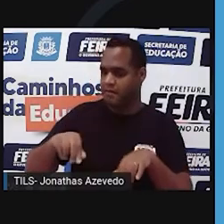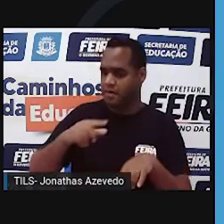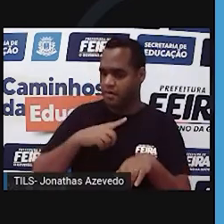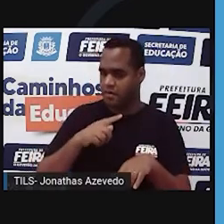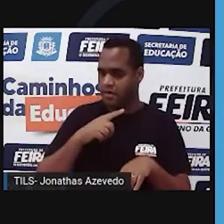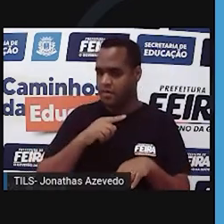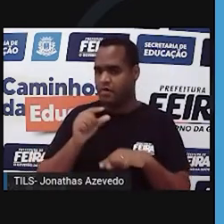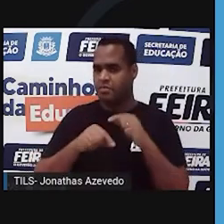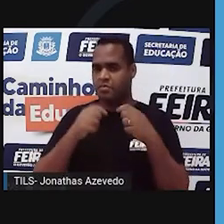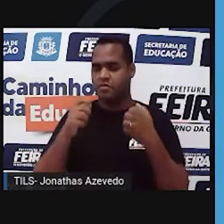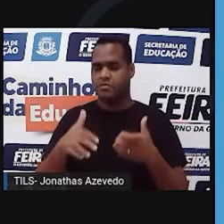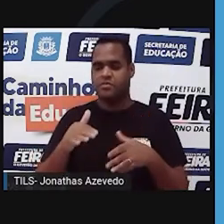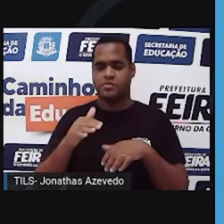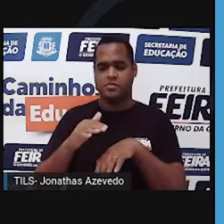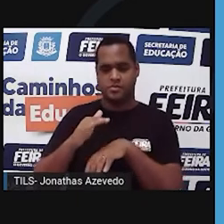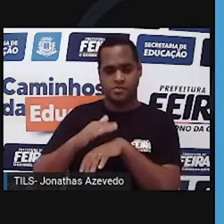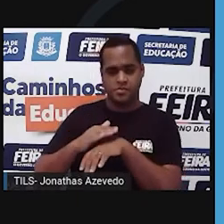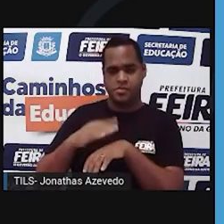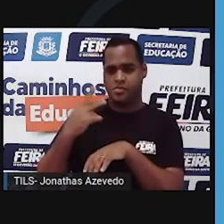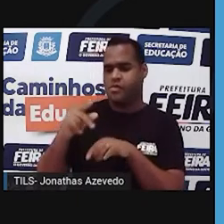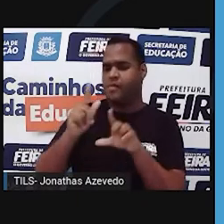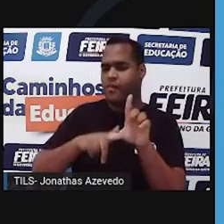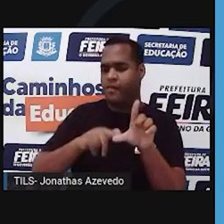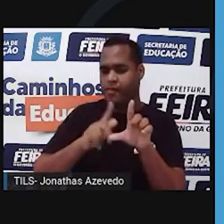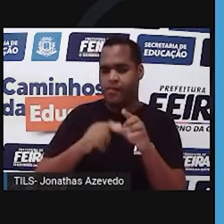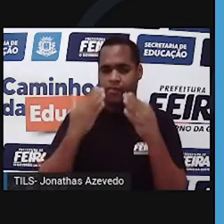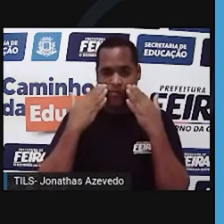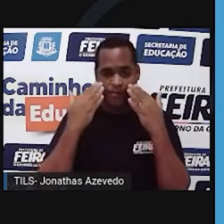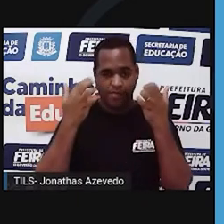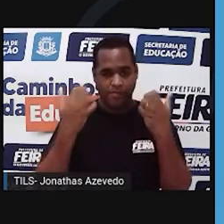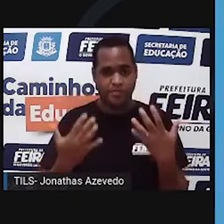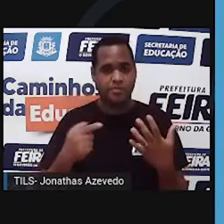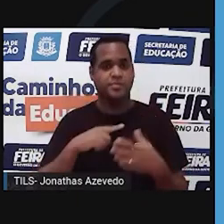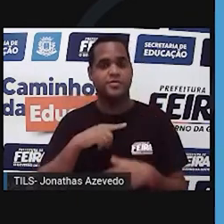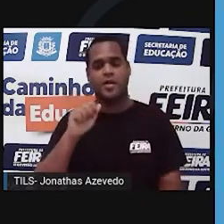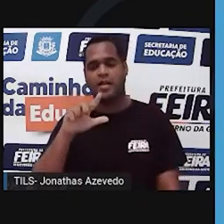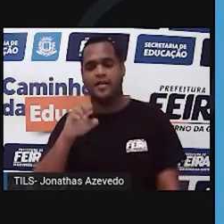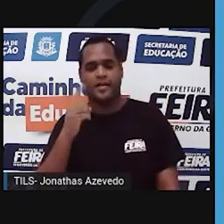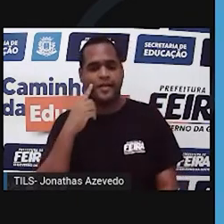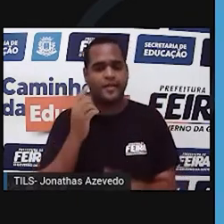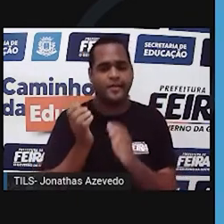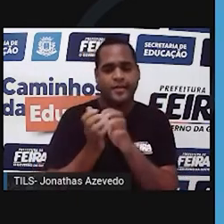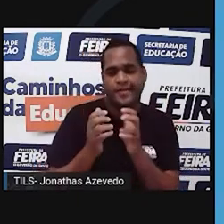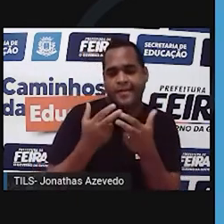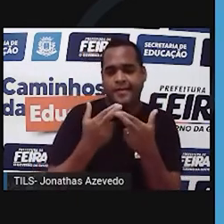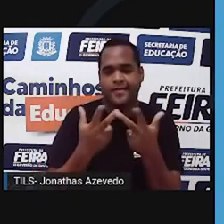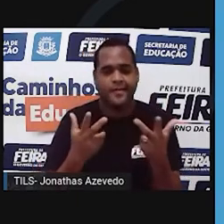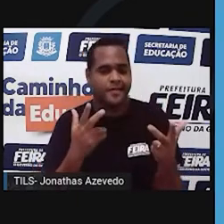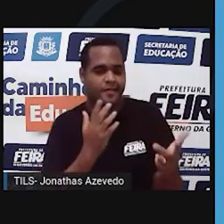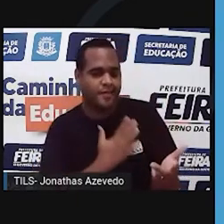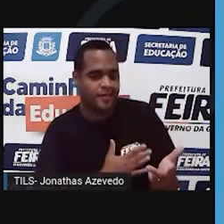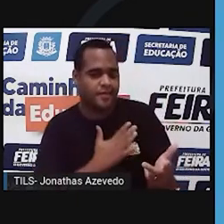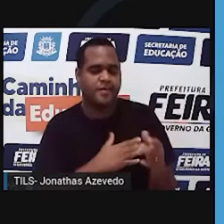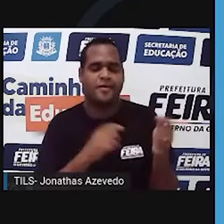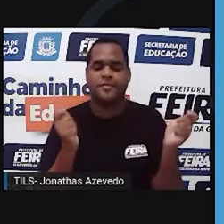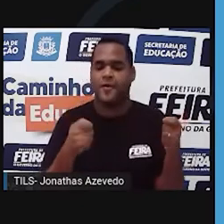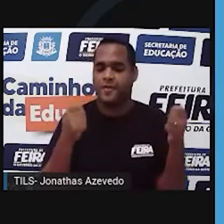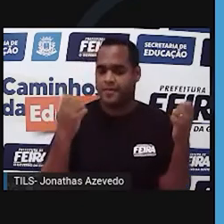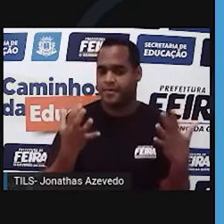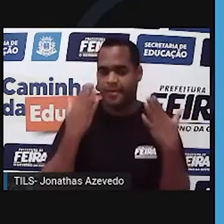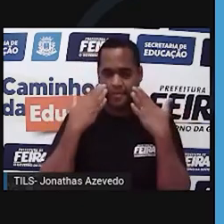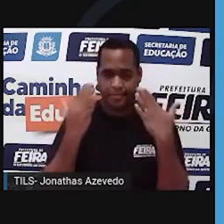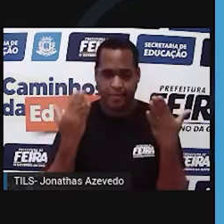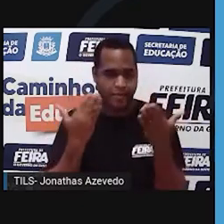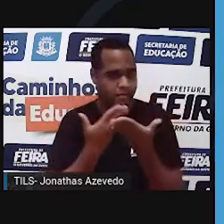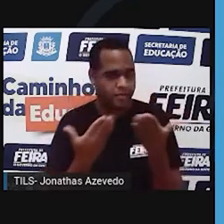Esses alelos são representados por letras. A gente poderia representar por cor, jacaré, por unicórnio, por coração? Poderia. Poderia representar pelo que a